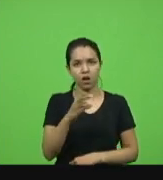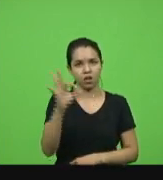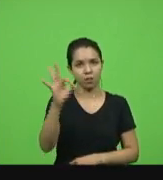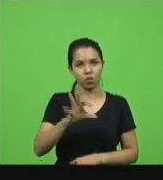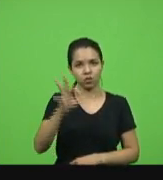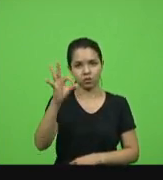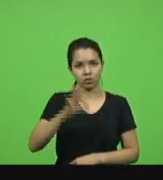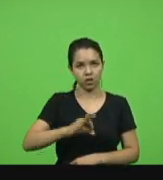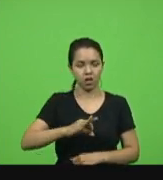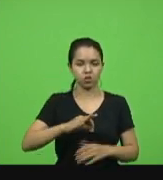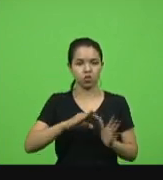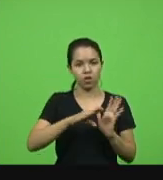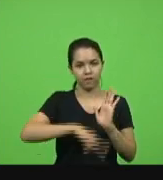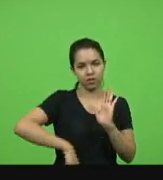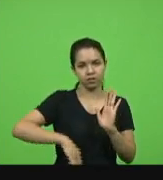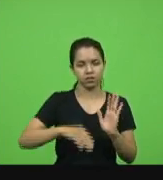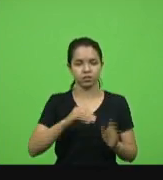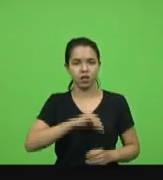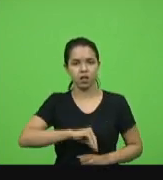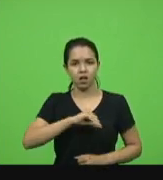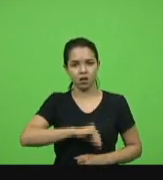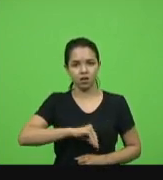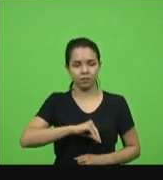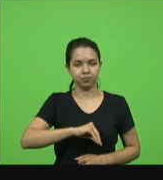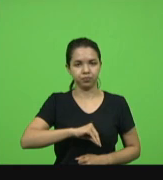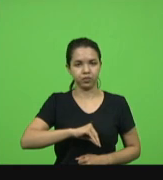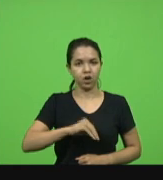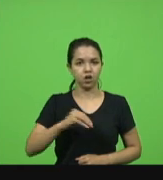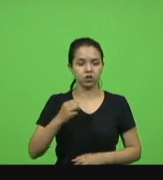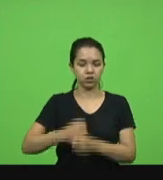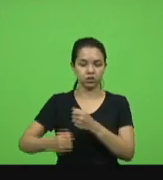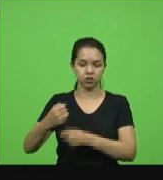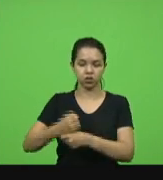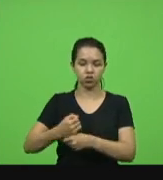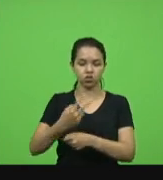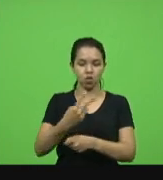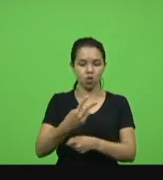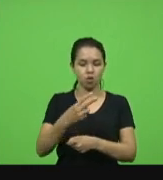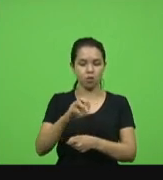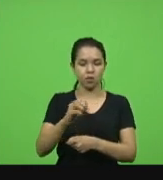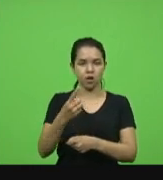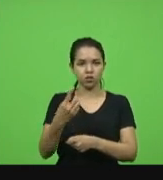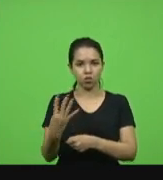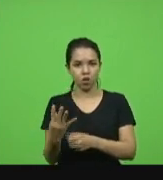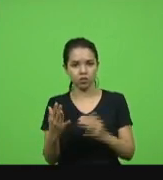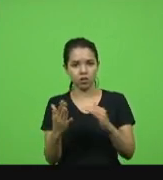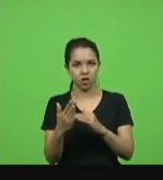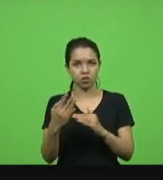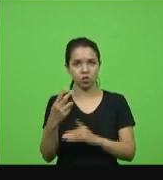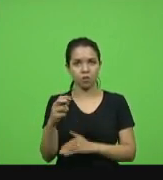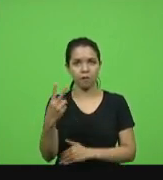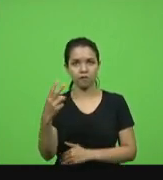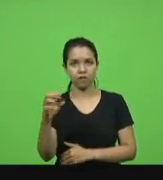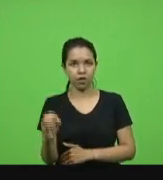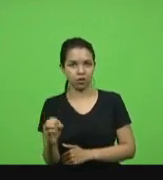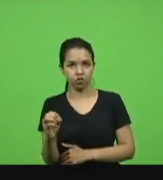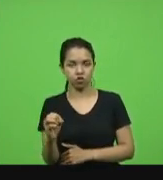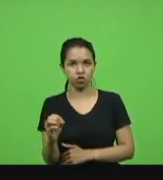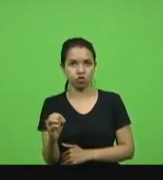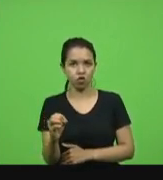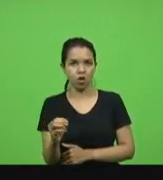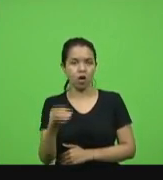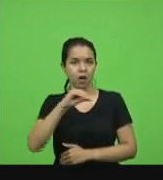de 2014 a 2020 nenhuma reposição